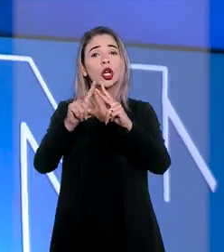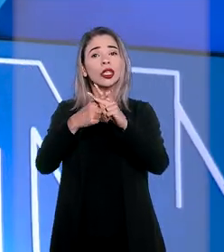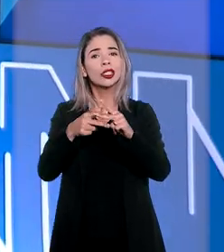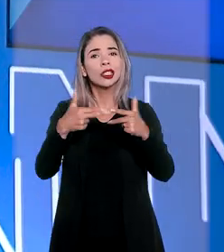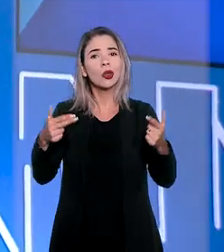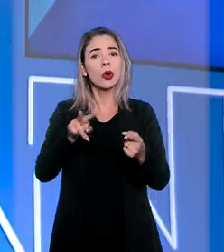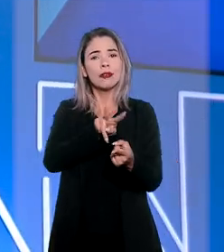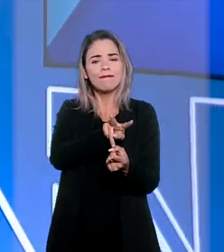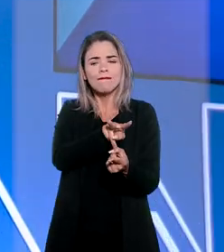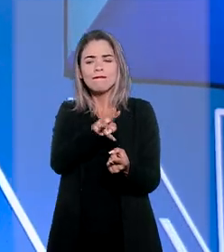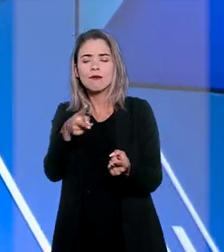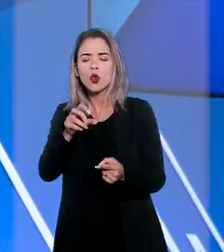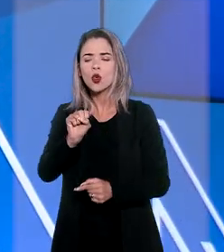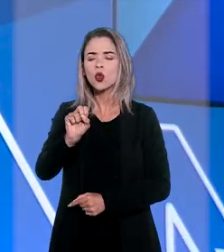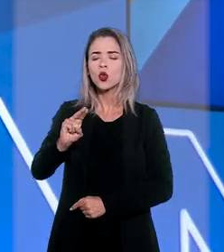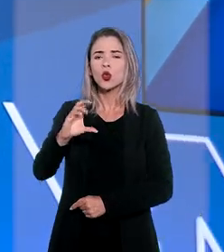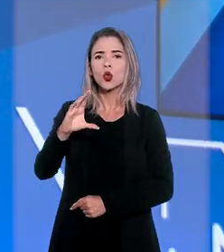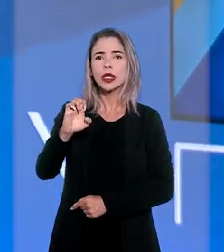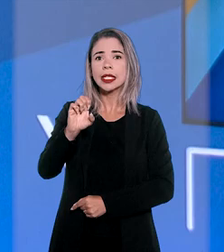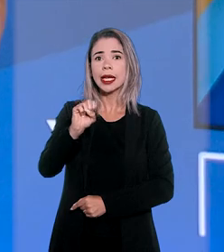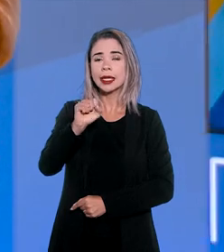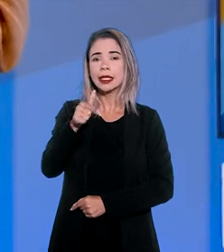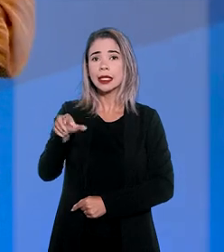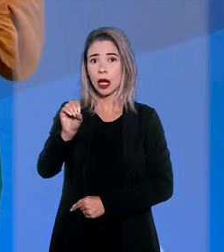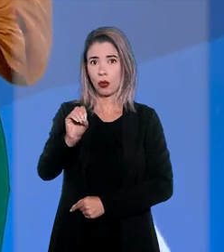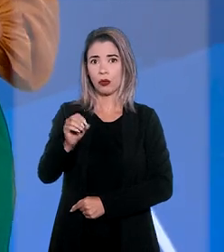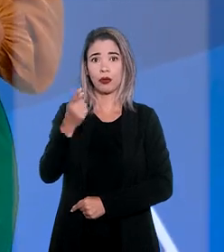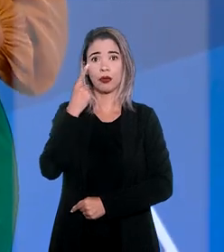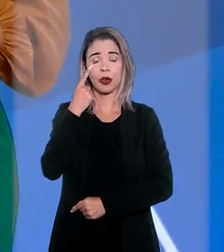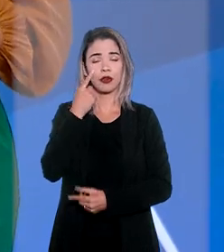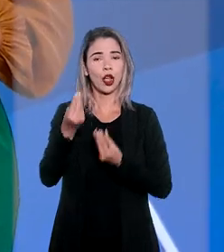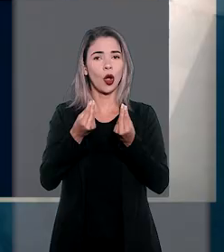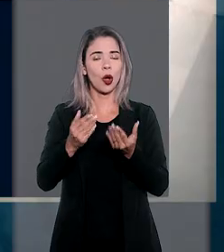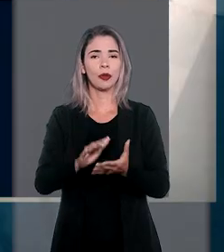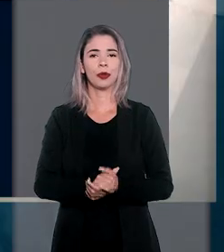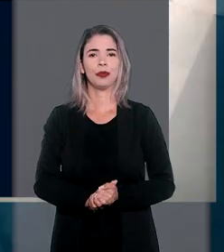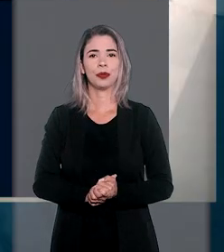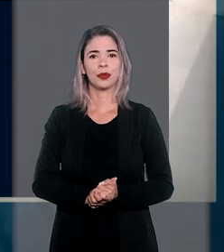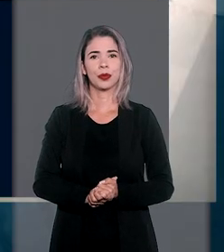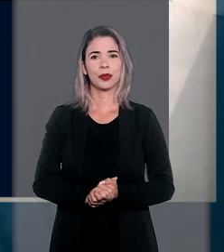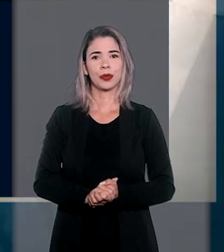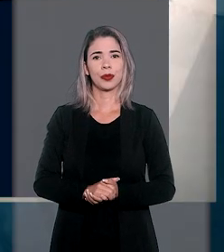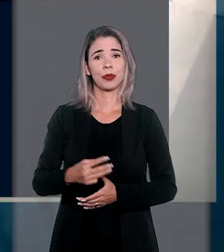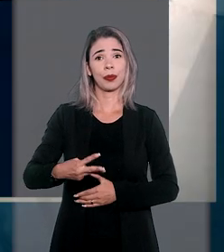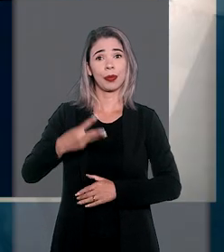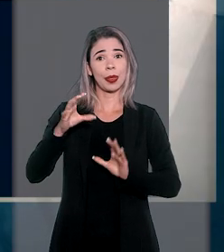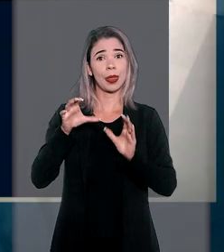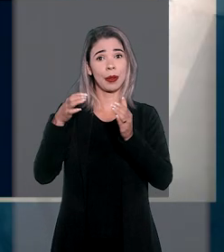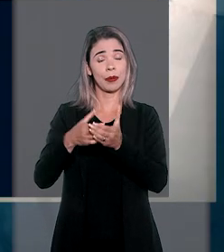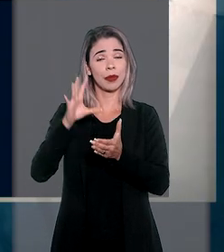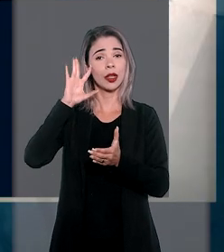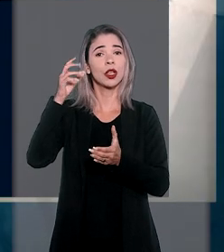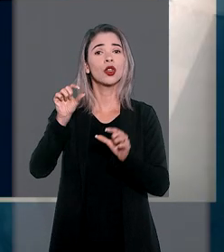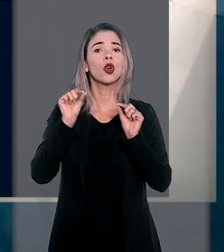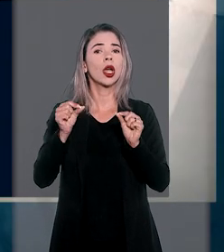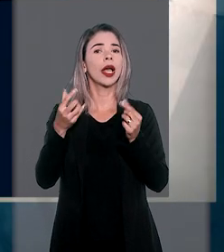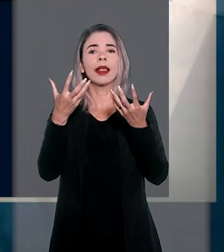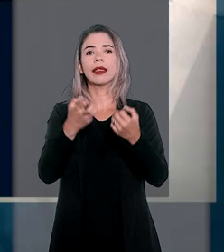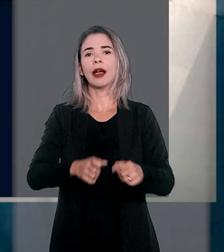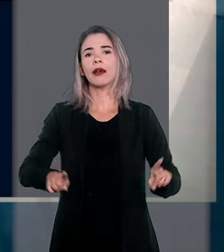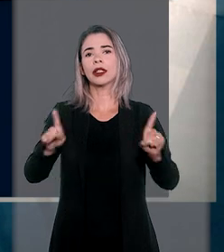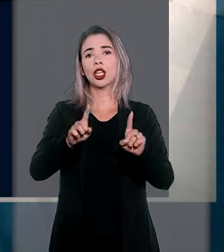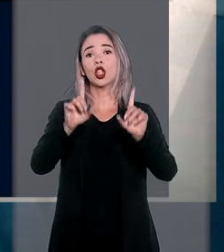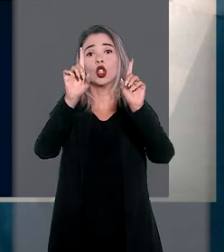questão sucessória. Foi o que reafirmou a terceira turma. A terceira turma do STJ julgou pelo não